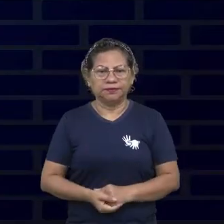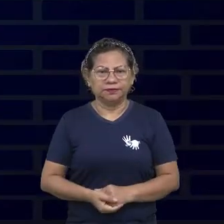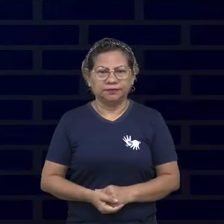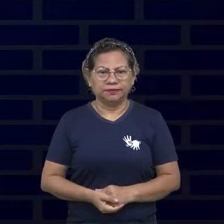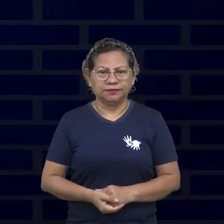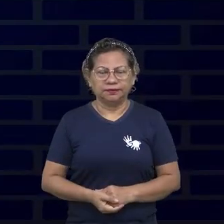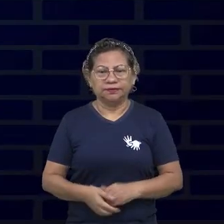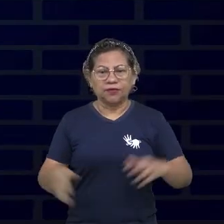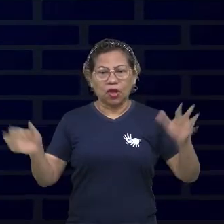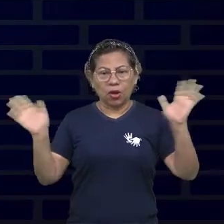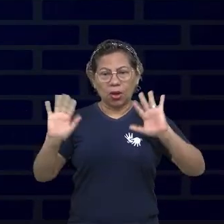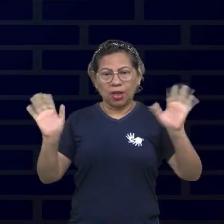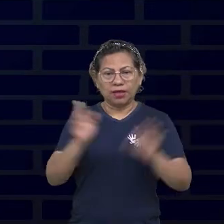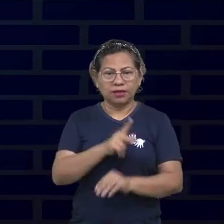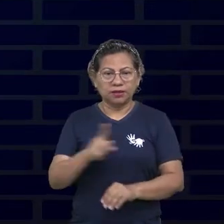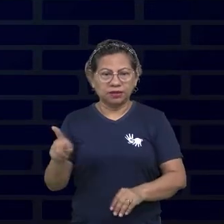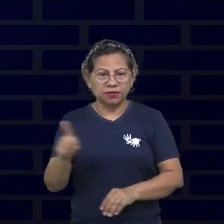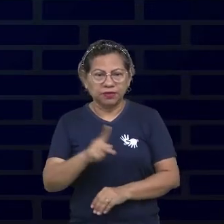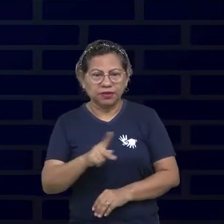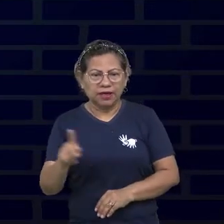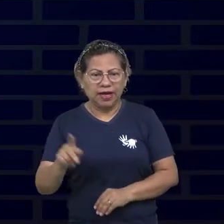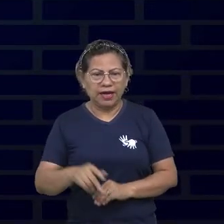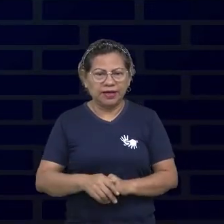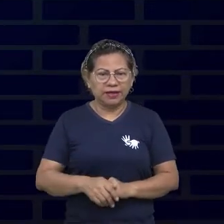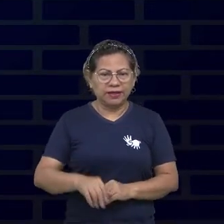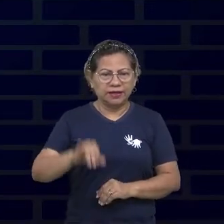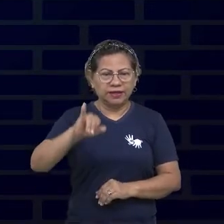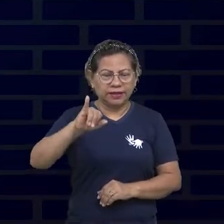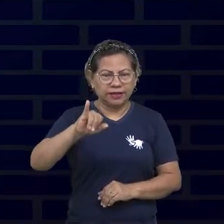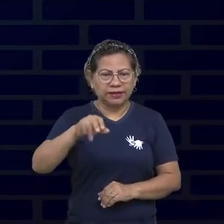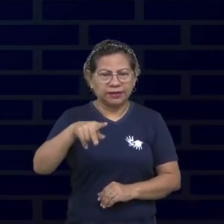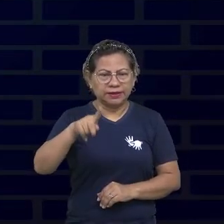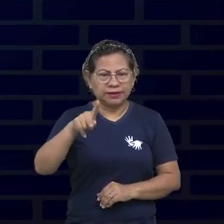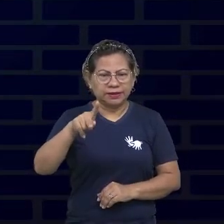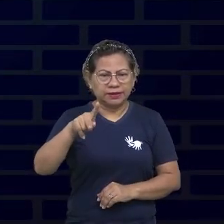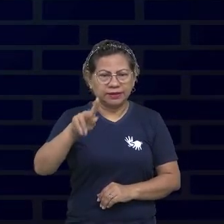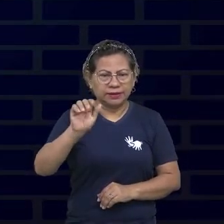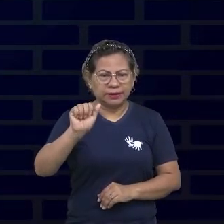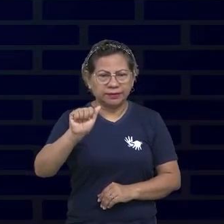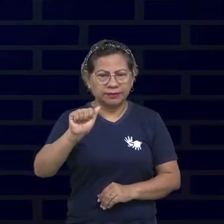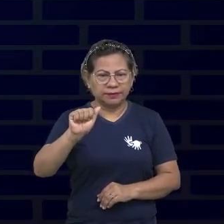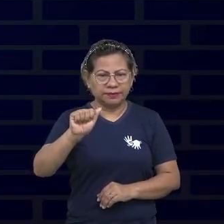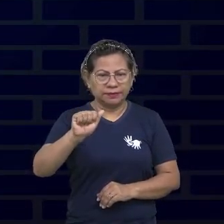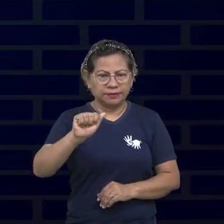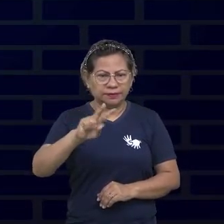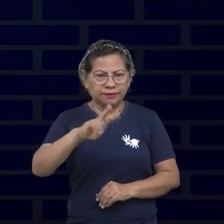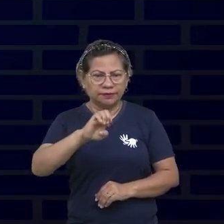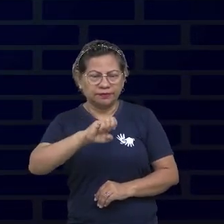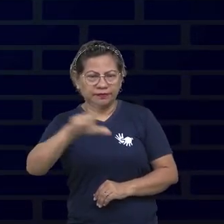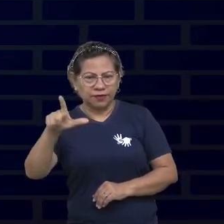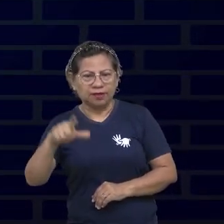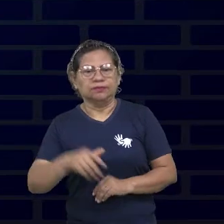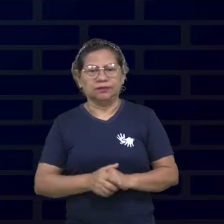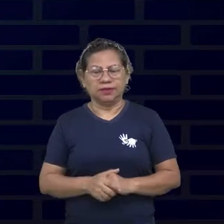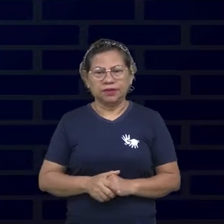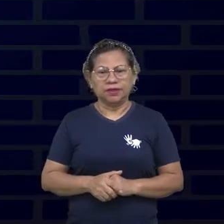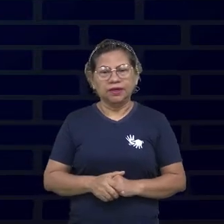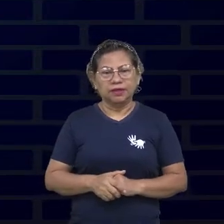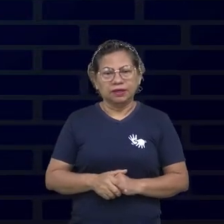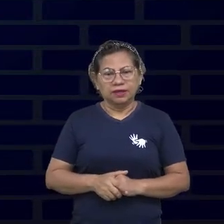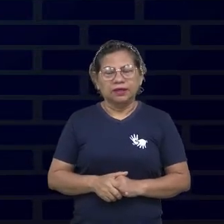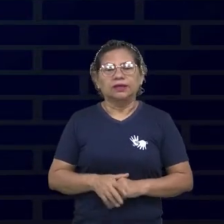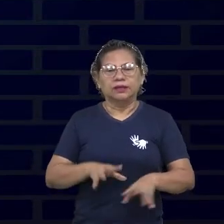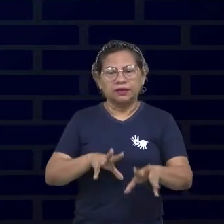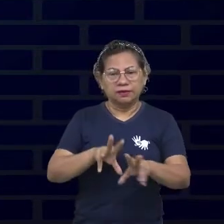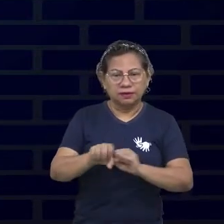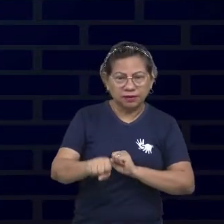Olá, eu sou a professora Isabel Saiva. Professora de História do Centro de Mídias há quase 10 anos. Mestre em História Social pela Universidade Federal do